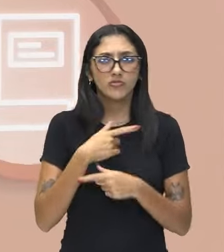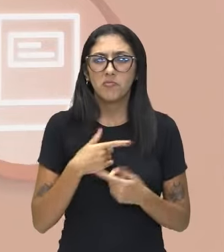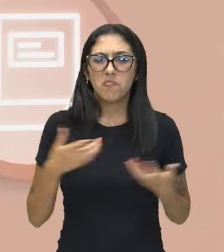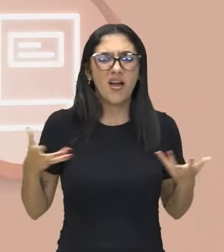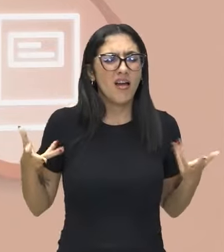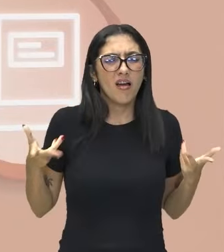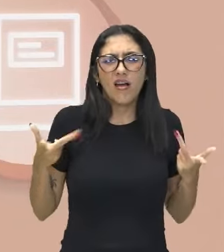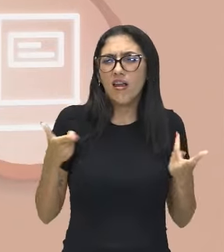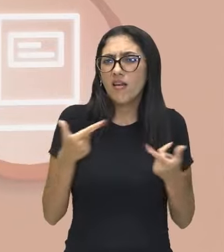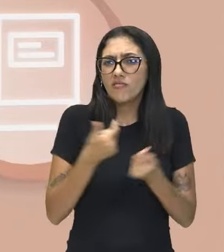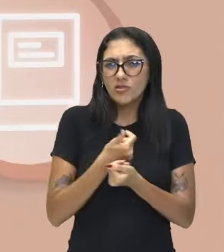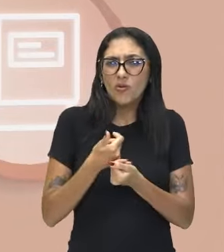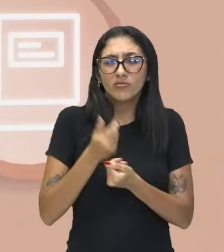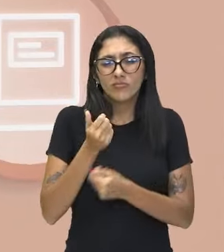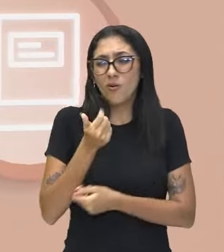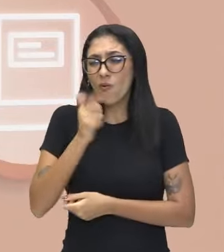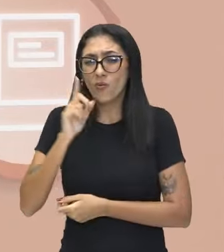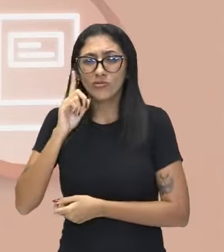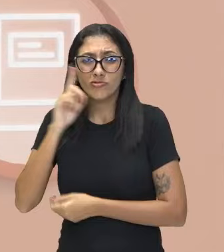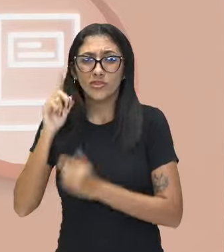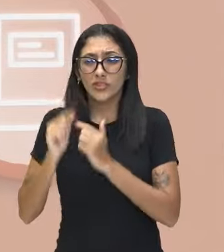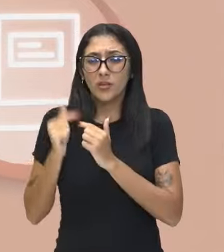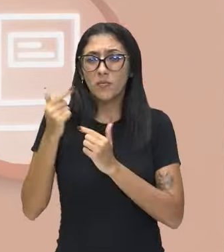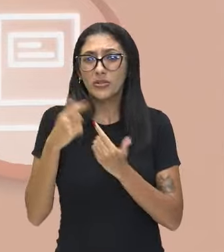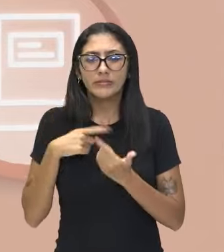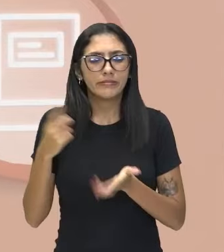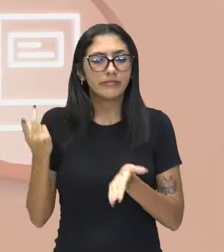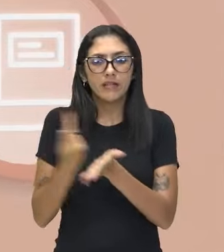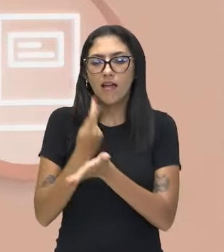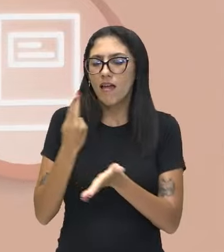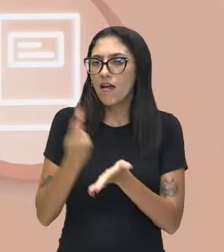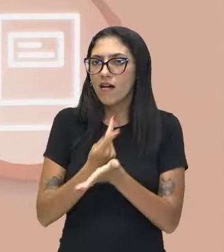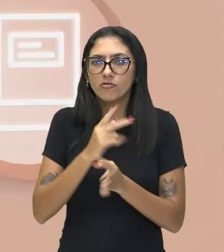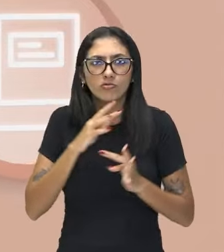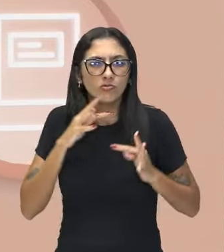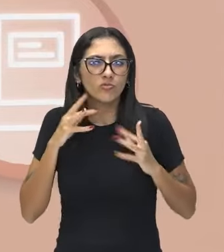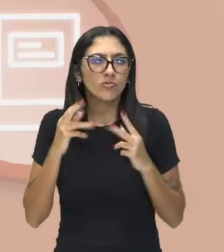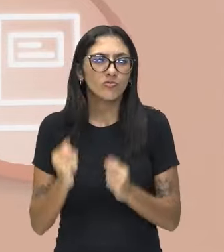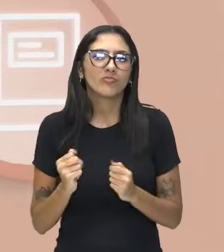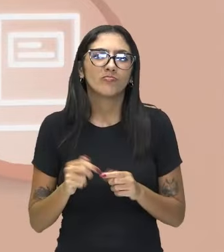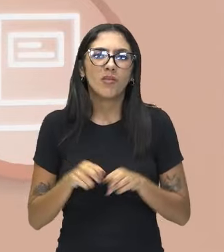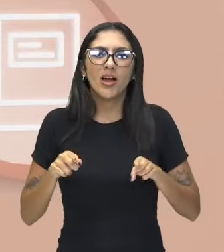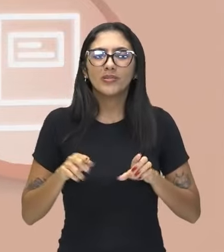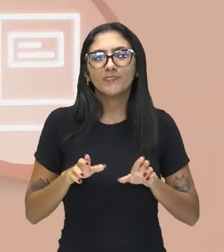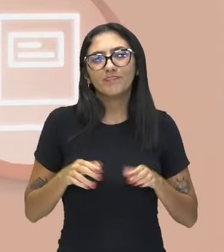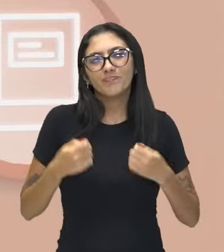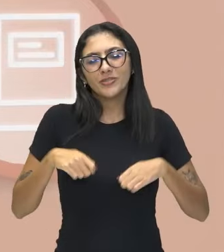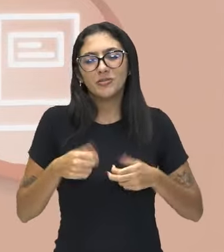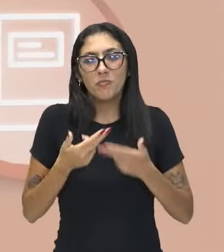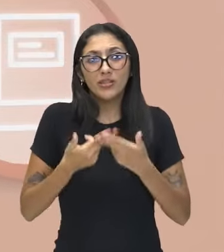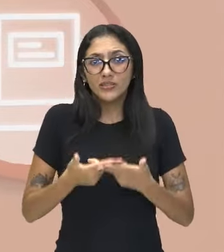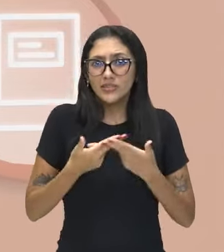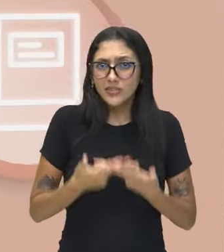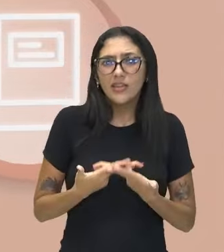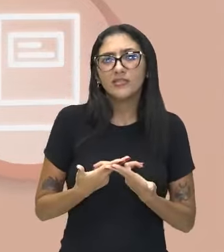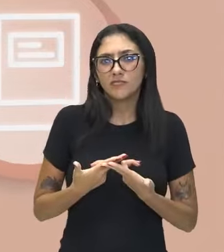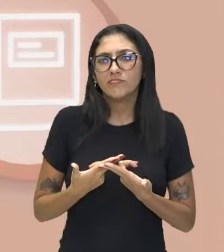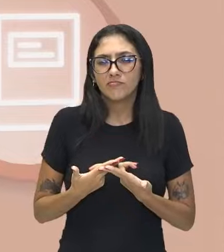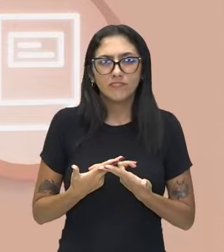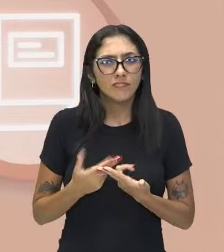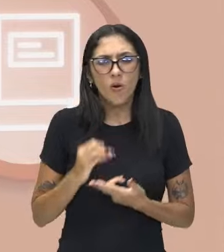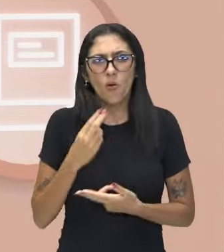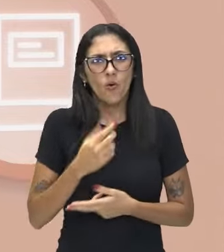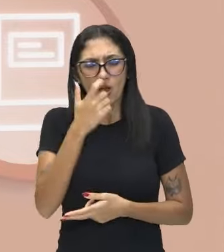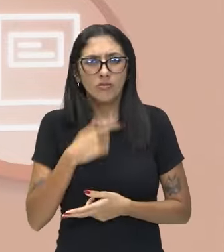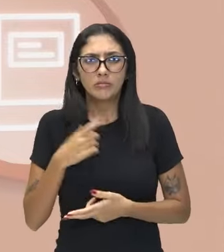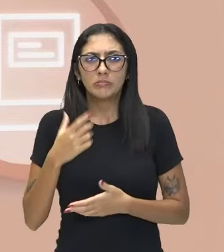vai dar tudo errado no meu existir. E aí, fazer o quê? Vou me desesperar? Vou desistir de tudo?